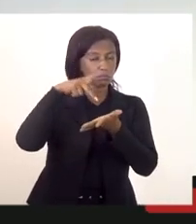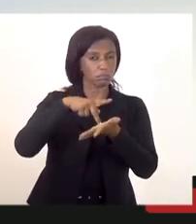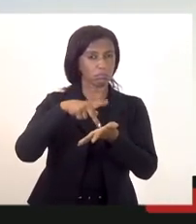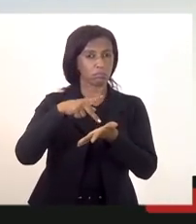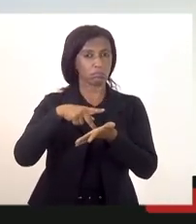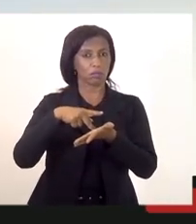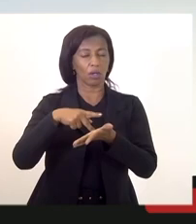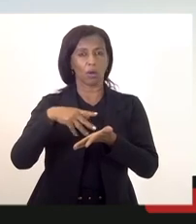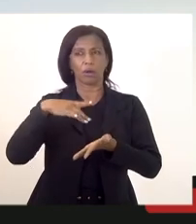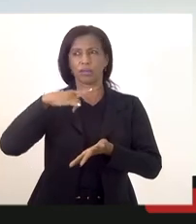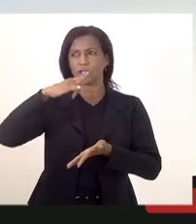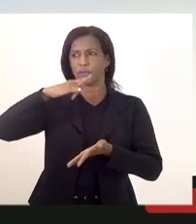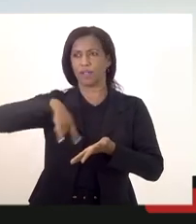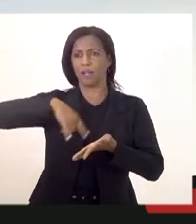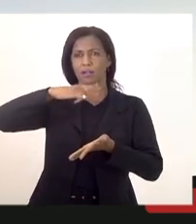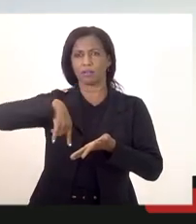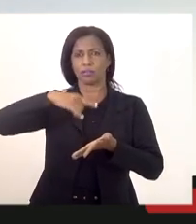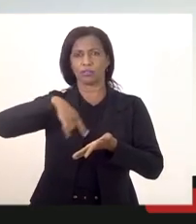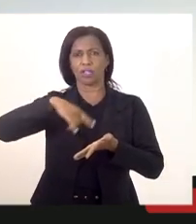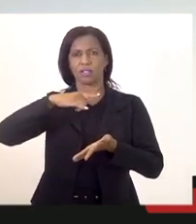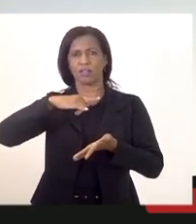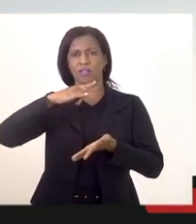certificado reservista no DGP